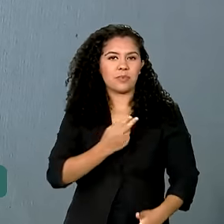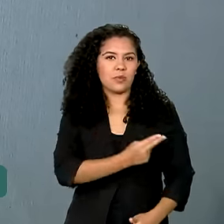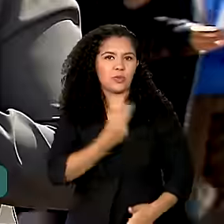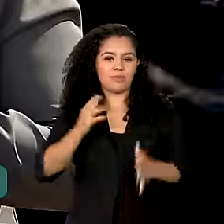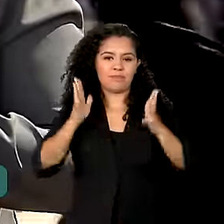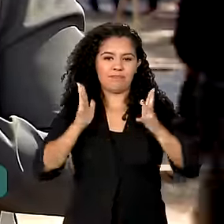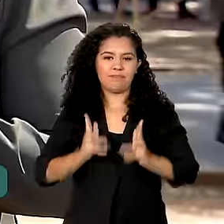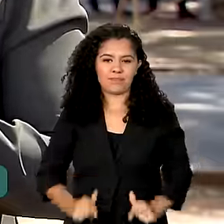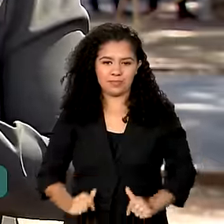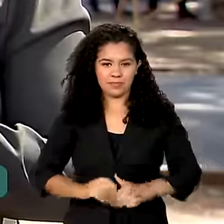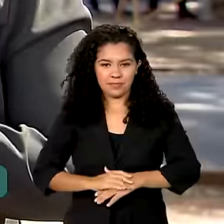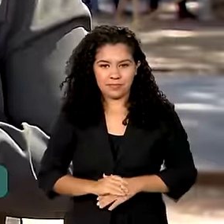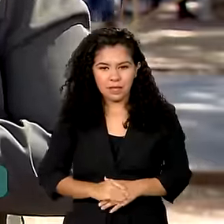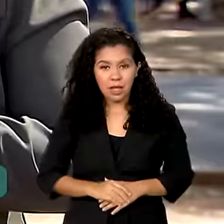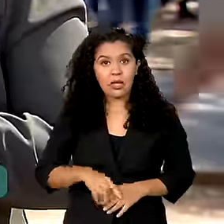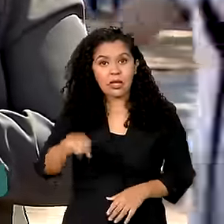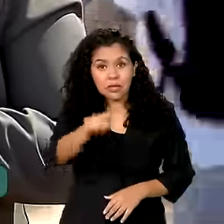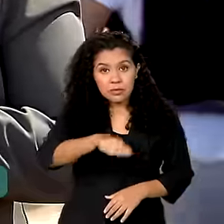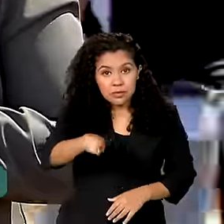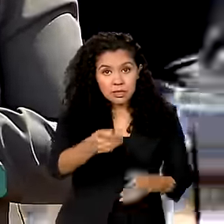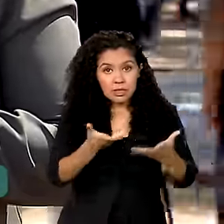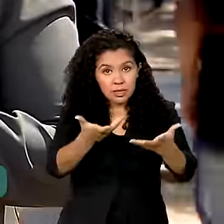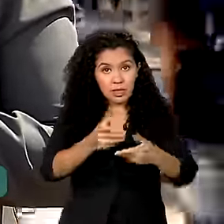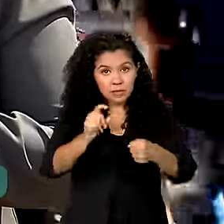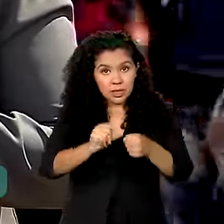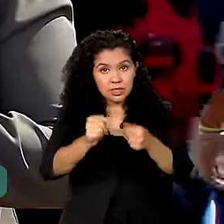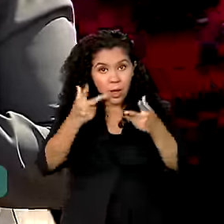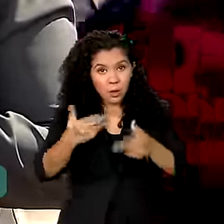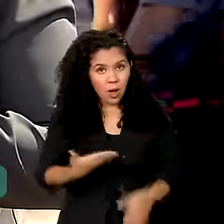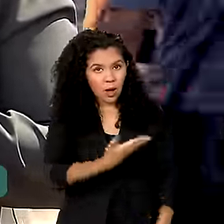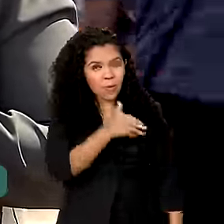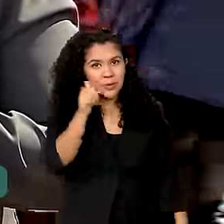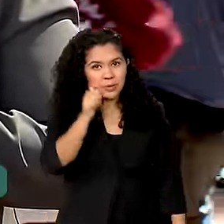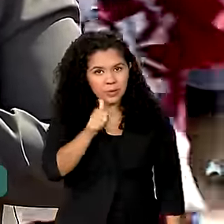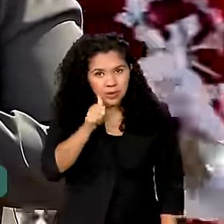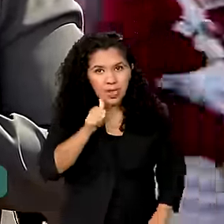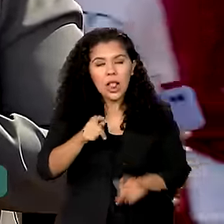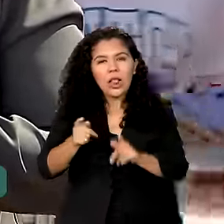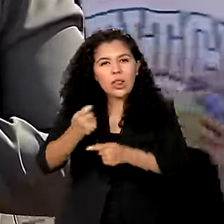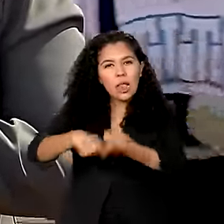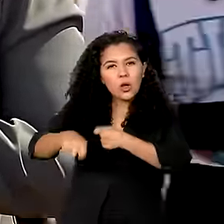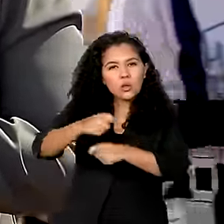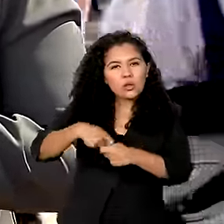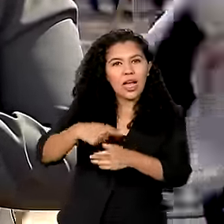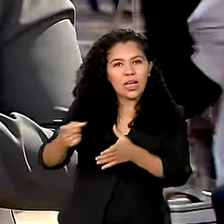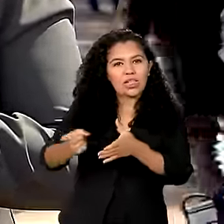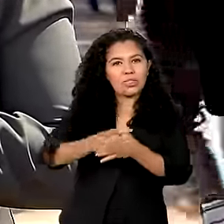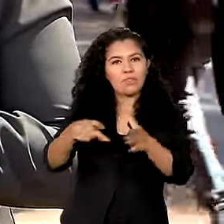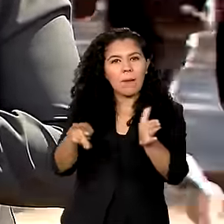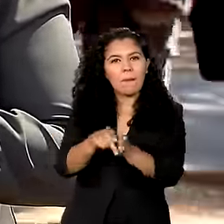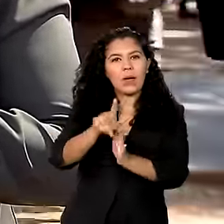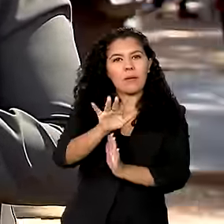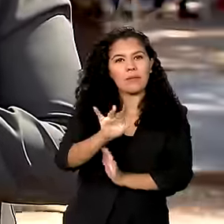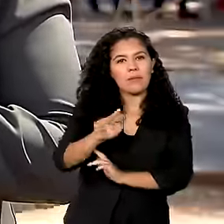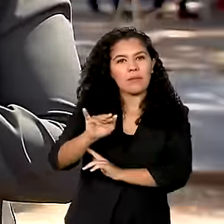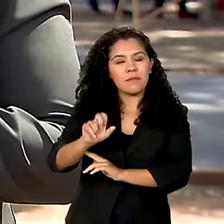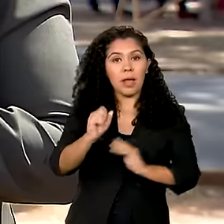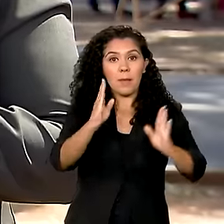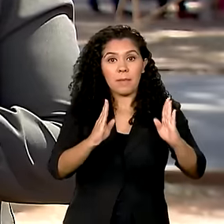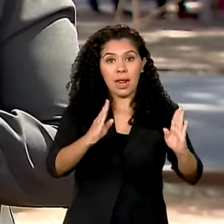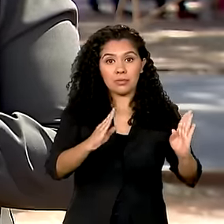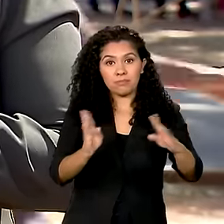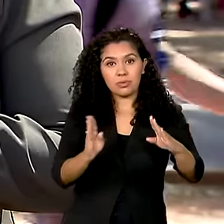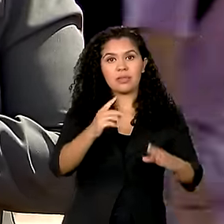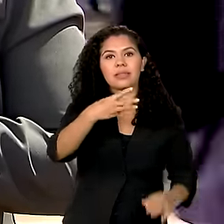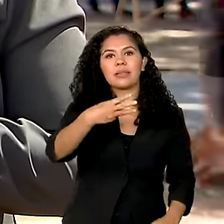limpo. Quem quiser fazer como a Luciana e renegociar a dívida do FIES ganhou mais tempo. Tem até o dia 31 de agosto.